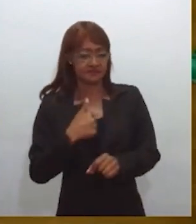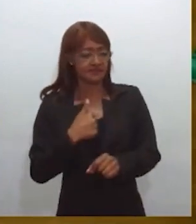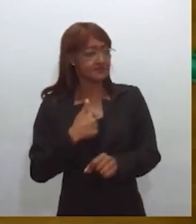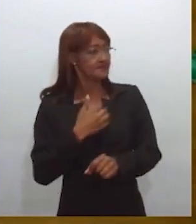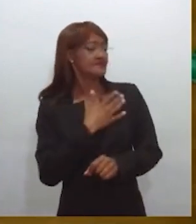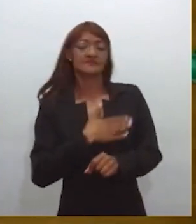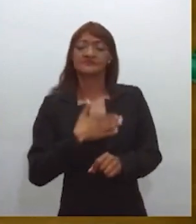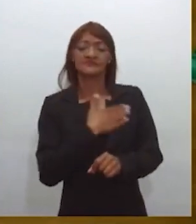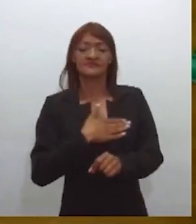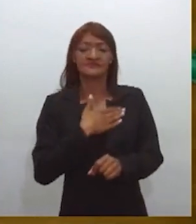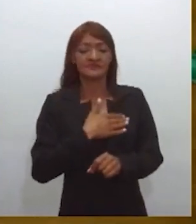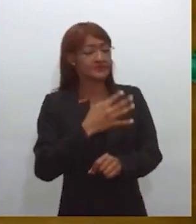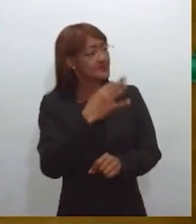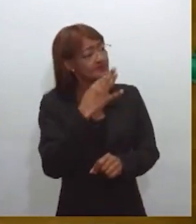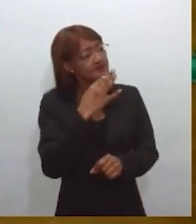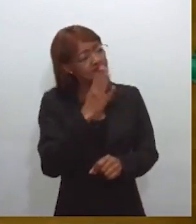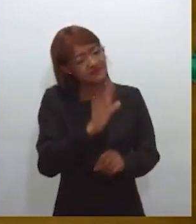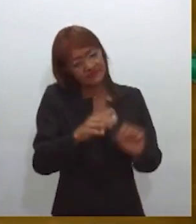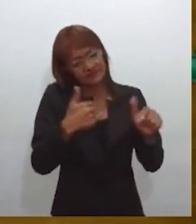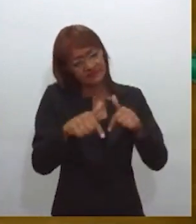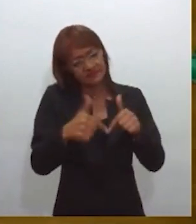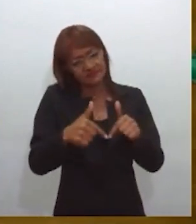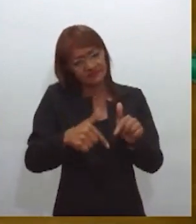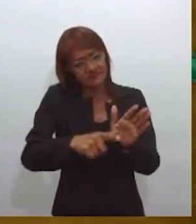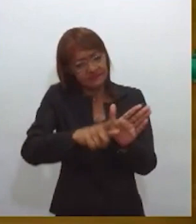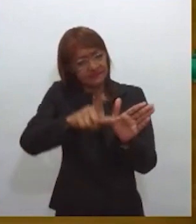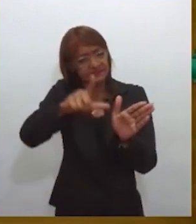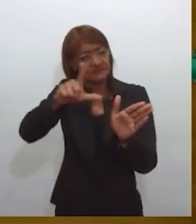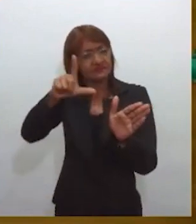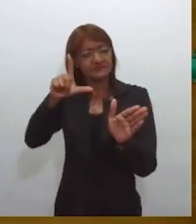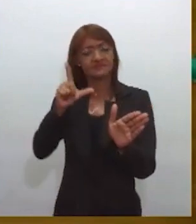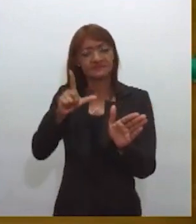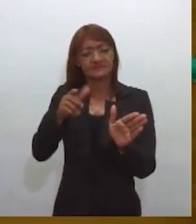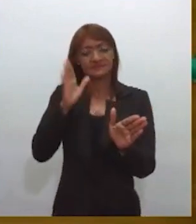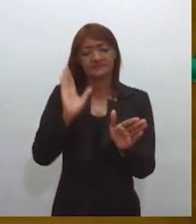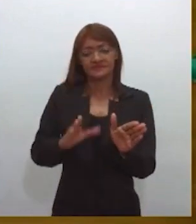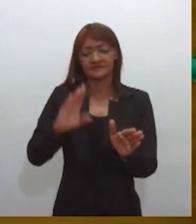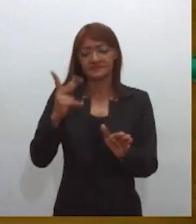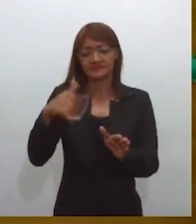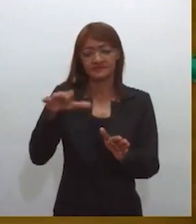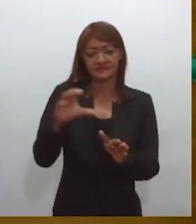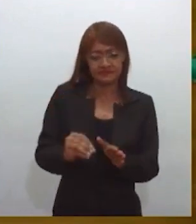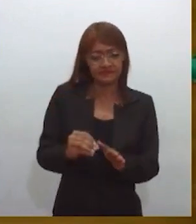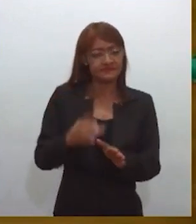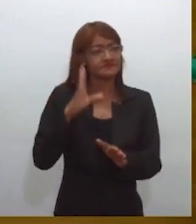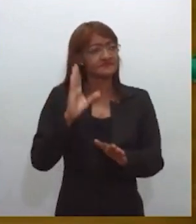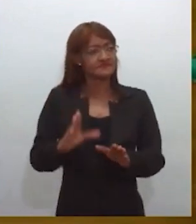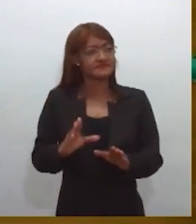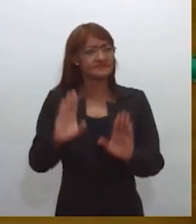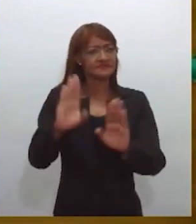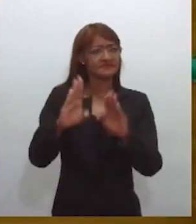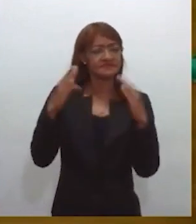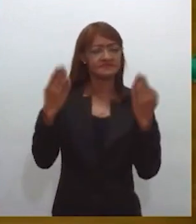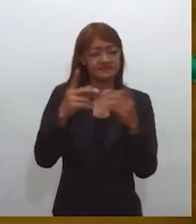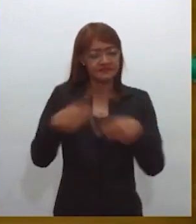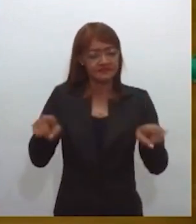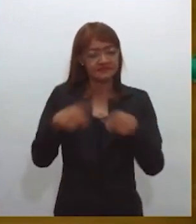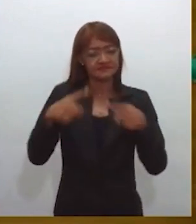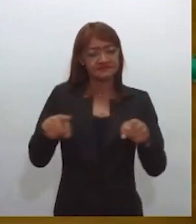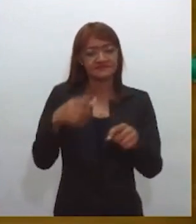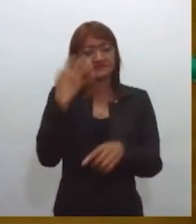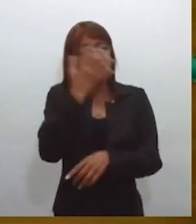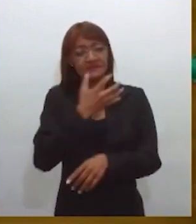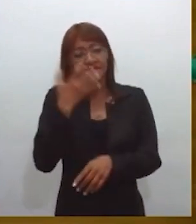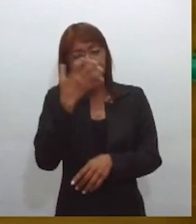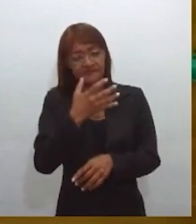conhecer esse trabalho, desde lá, quando Chico Queiroga participava dos festivais da música popular. Teve o prazer de acompanhá-los